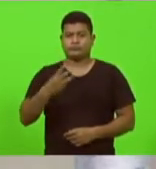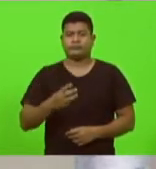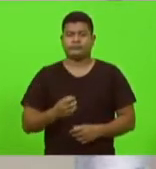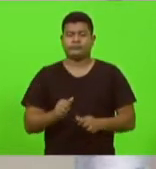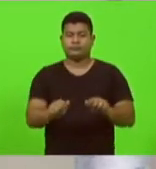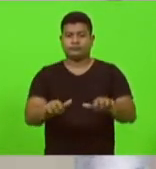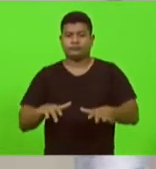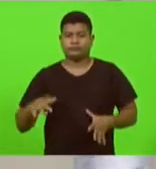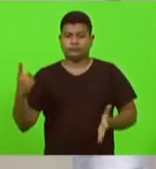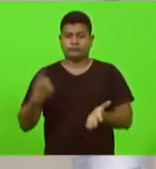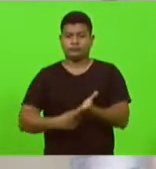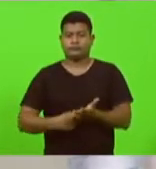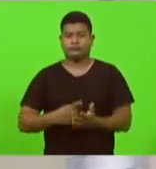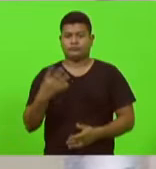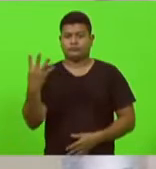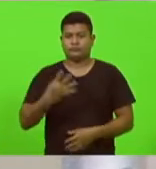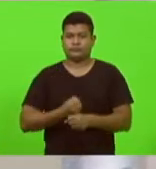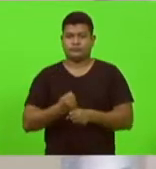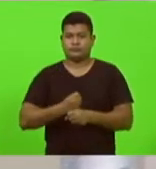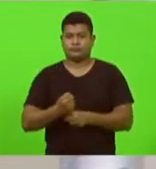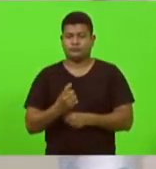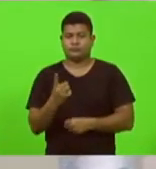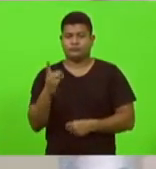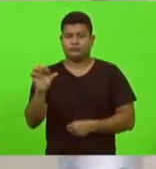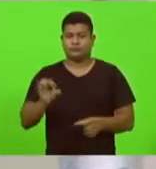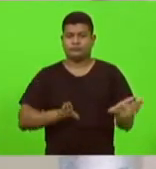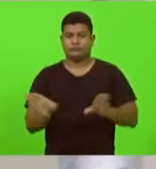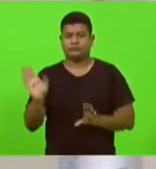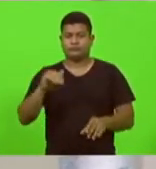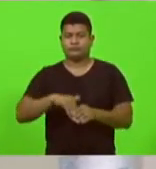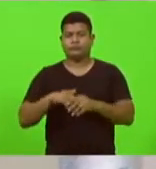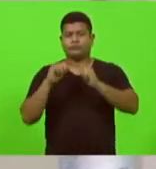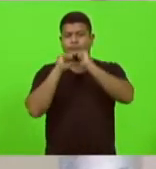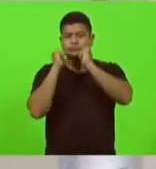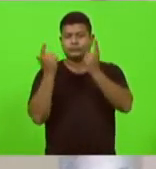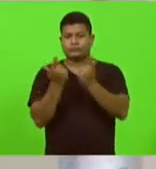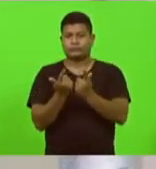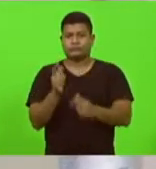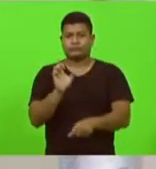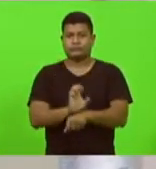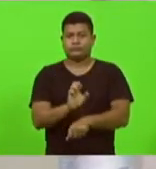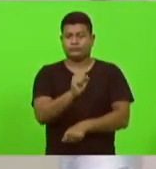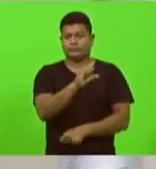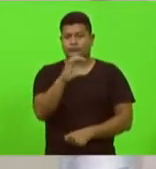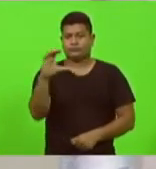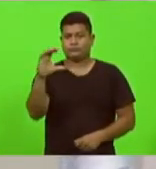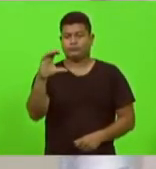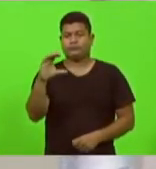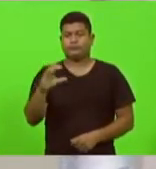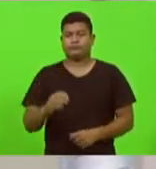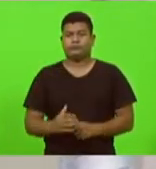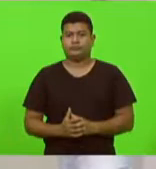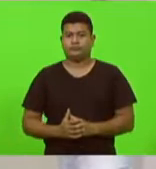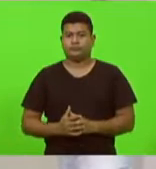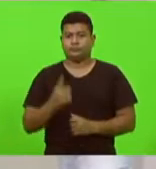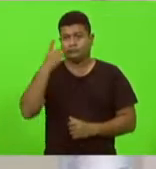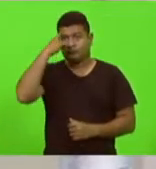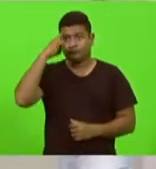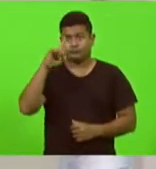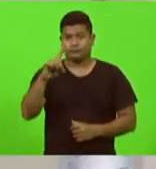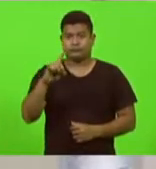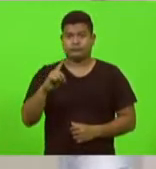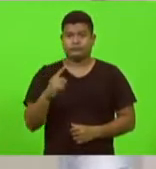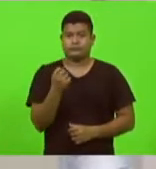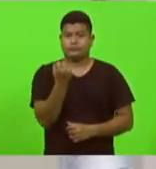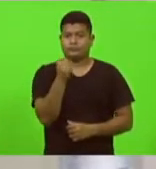da quarta sessão legislativa da 19ª Legislatura da Assembleia Legislativa do Estado de Santa Catarina, realizada em 8